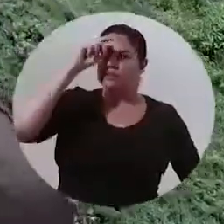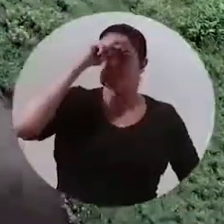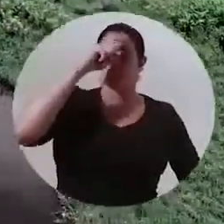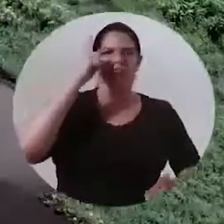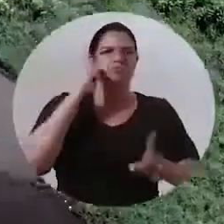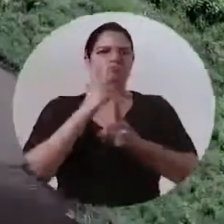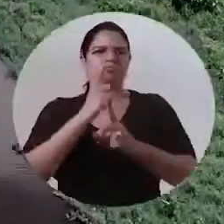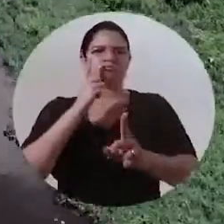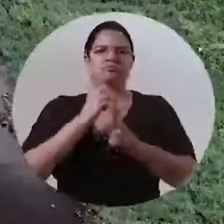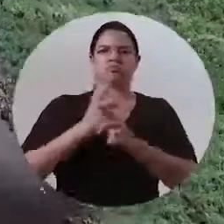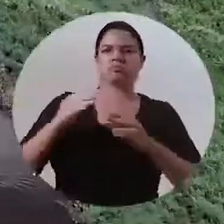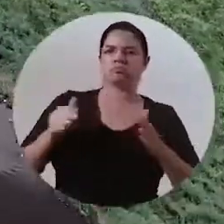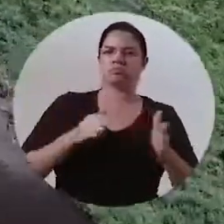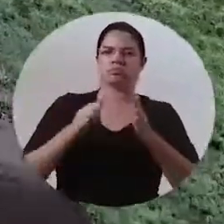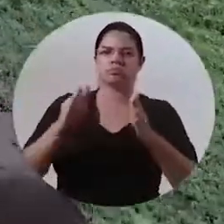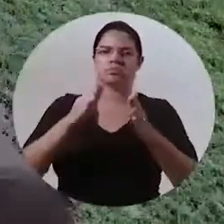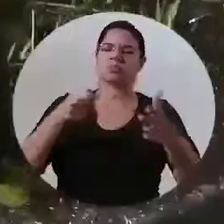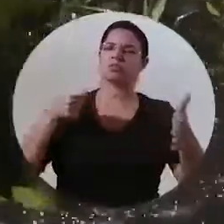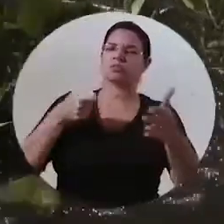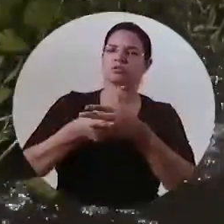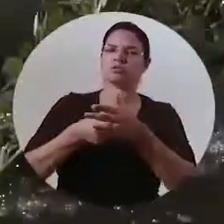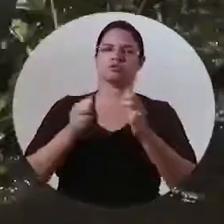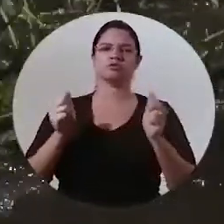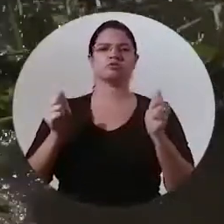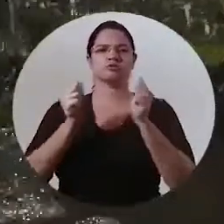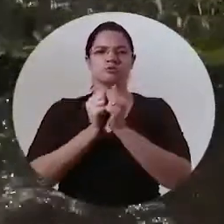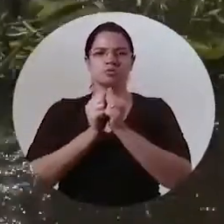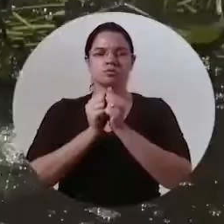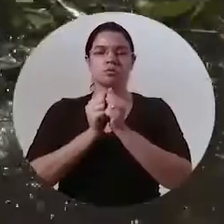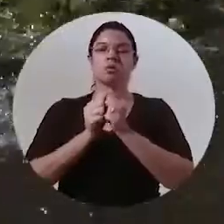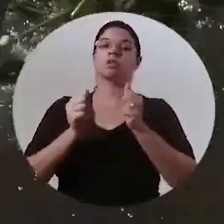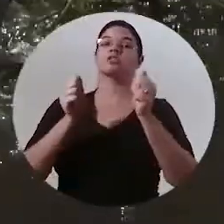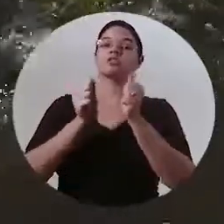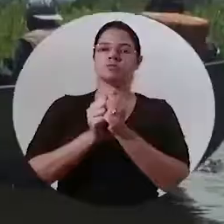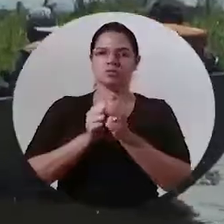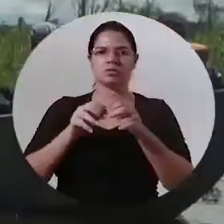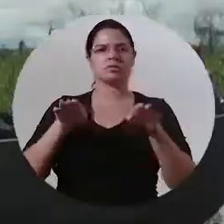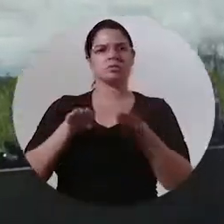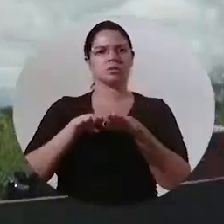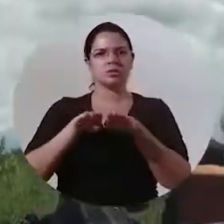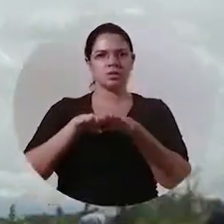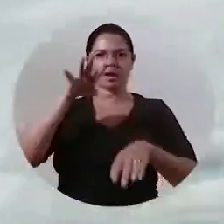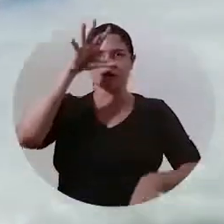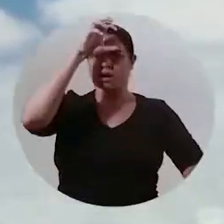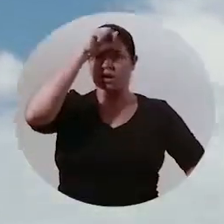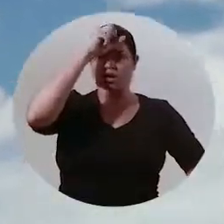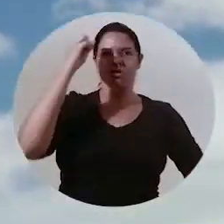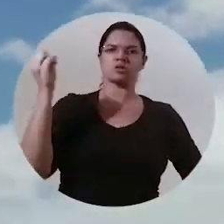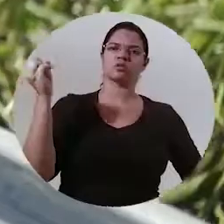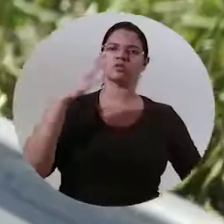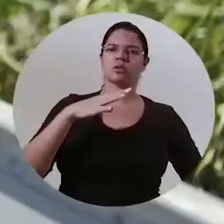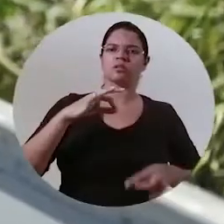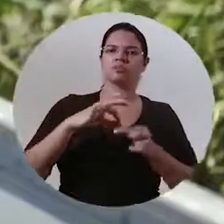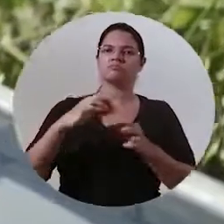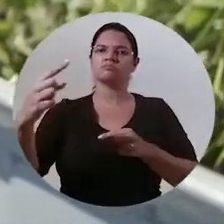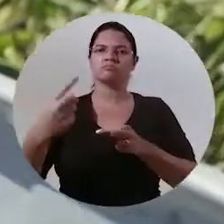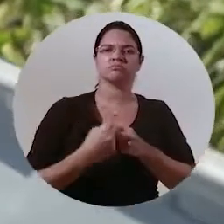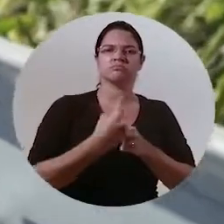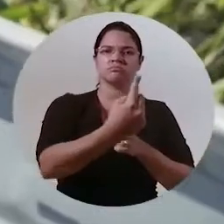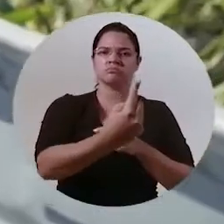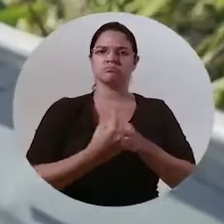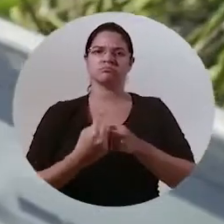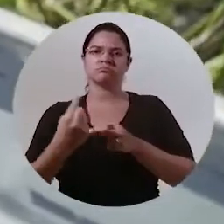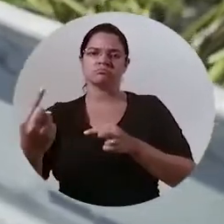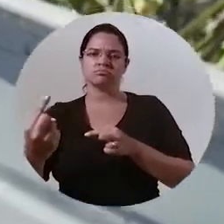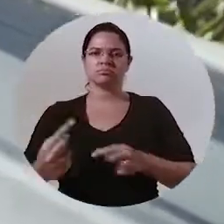Os obstáculos que encontramos pelo caminho enfrentamos juntos E juntos também aprendemos novas rotas